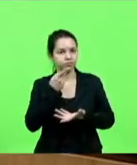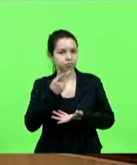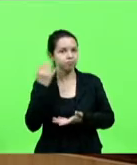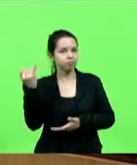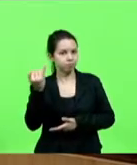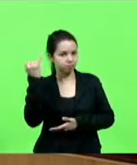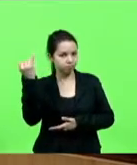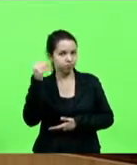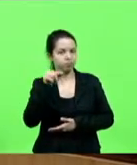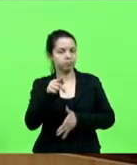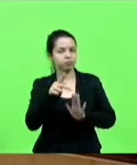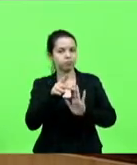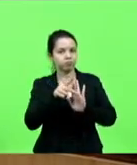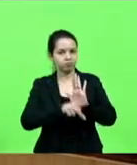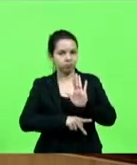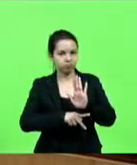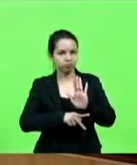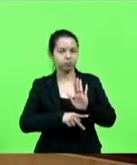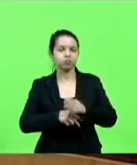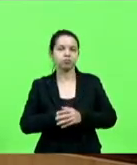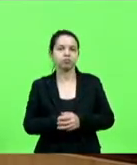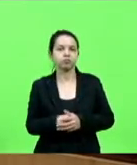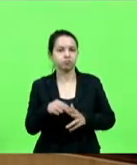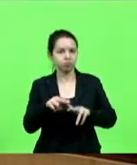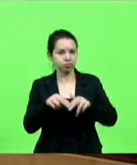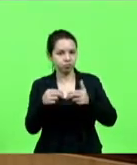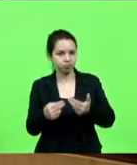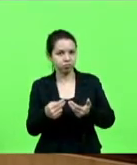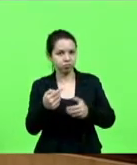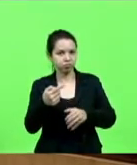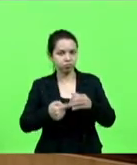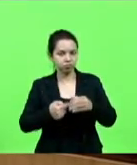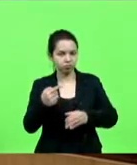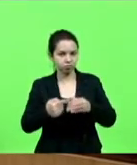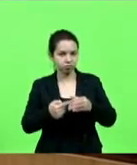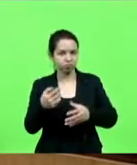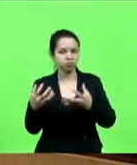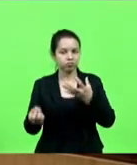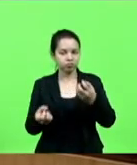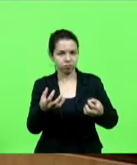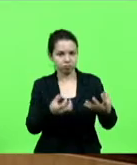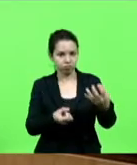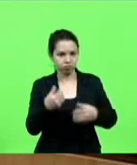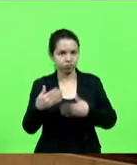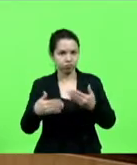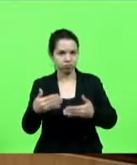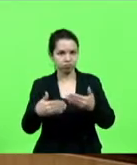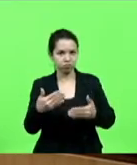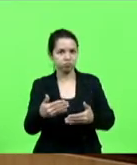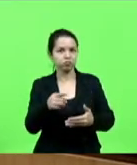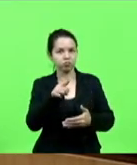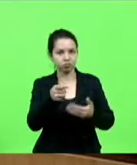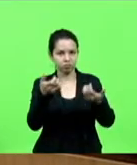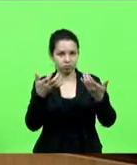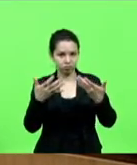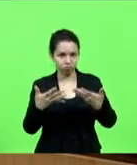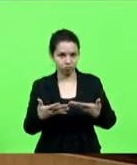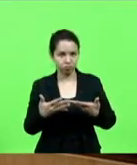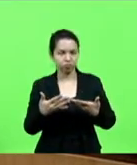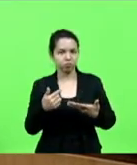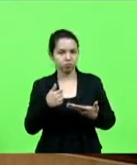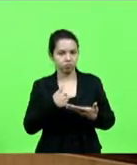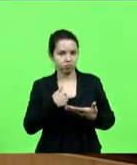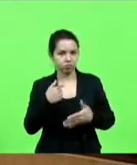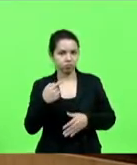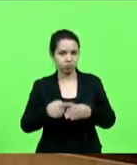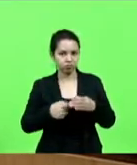projeto, por isso as comissões andaram prontamente. Vossa Excelência se referiu a mim na Comissão de Saúde, mas eu